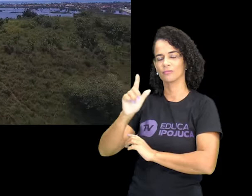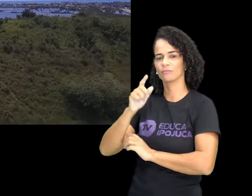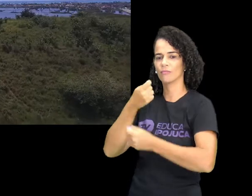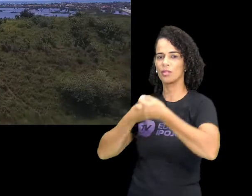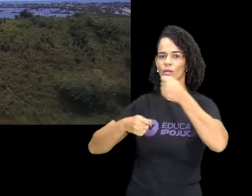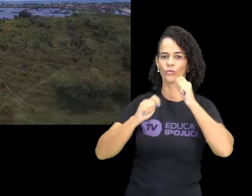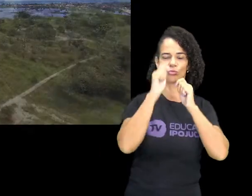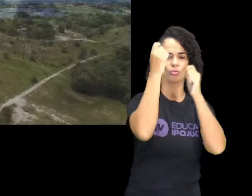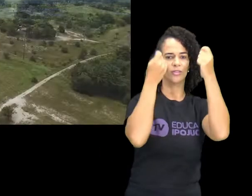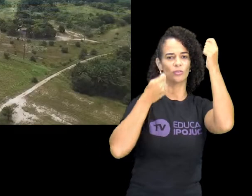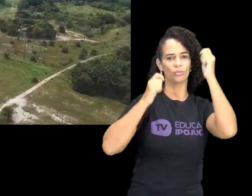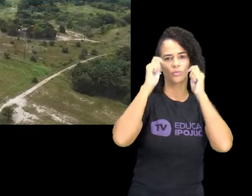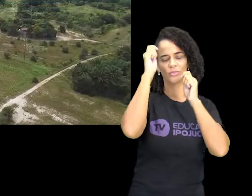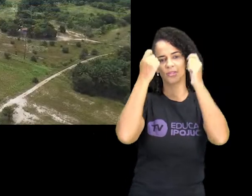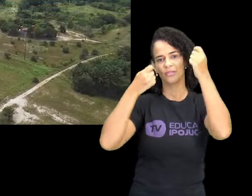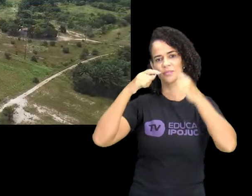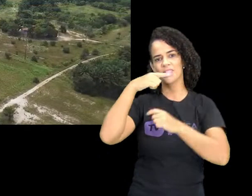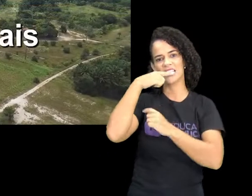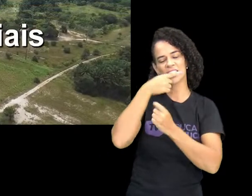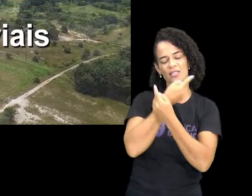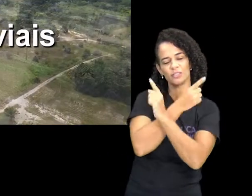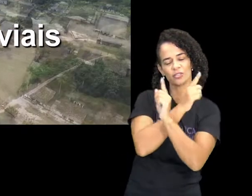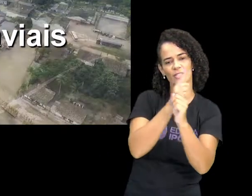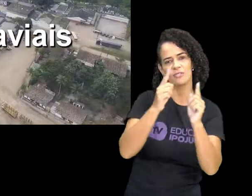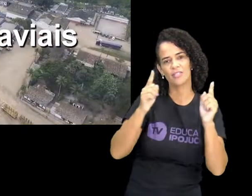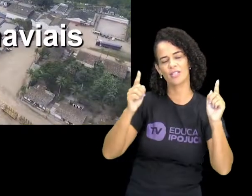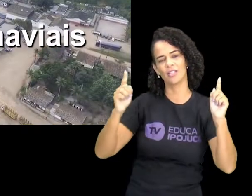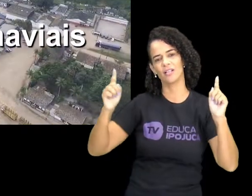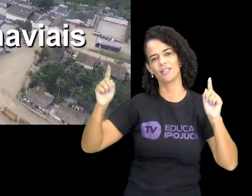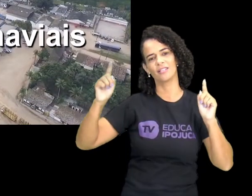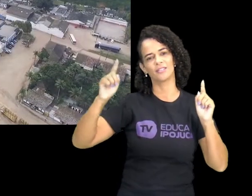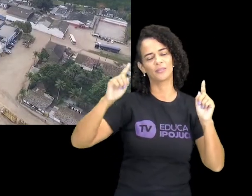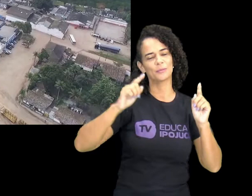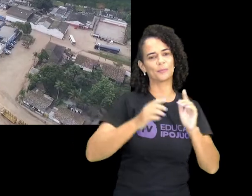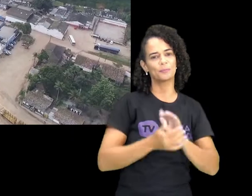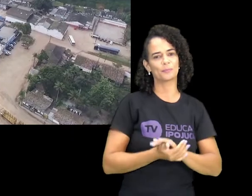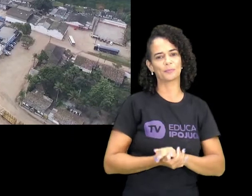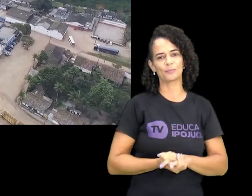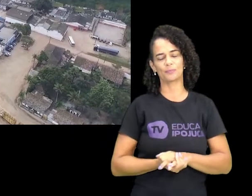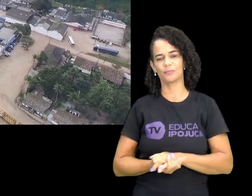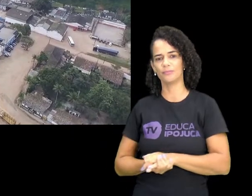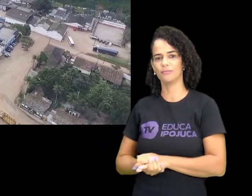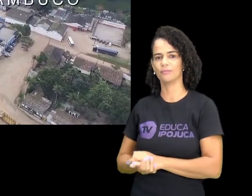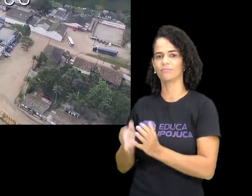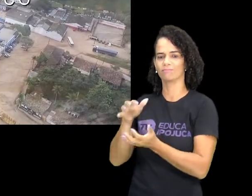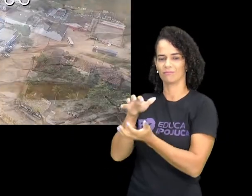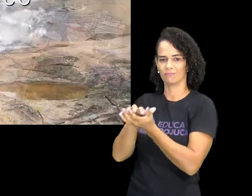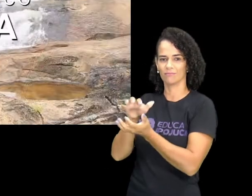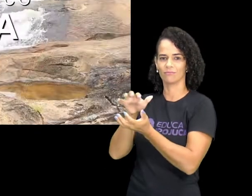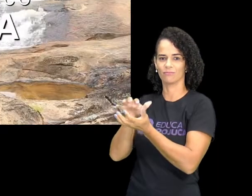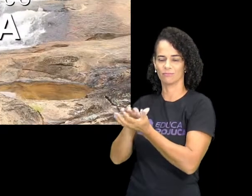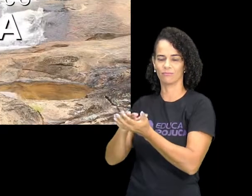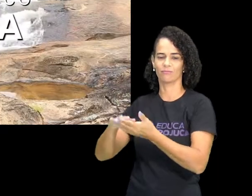Suas indústrias e seus canaviais Em